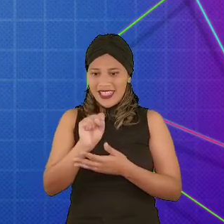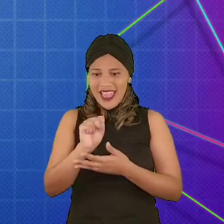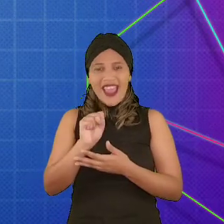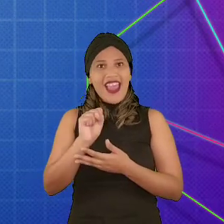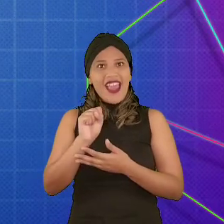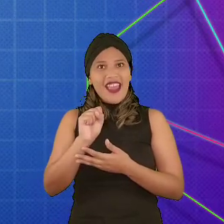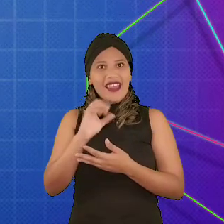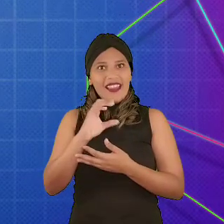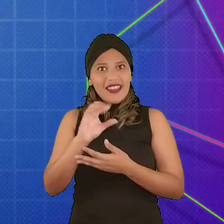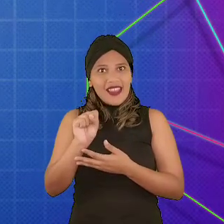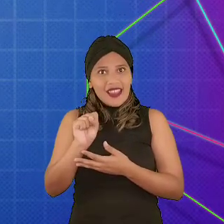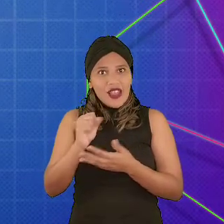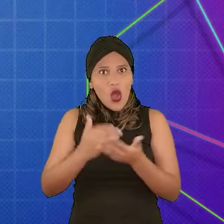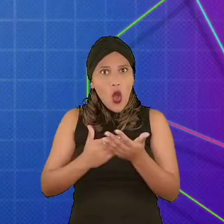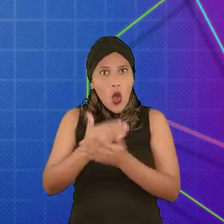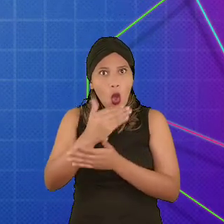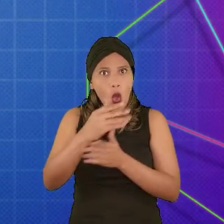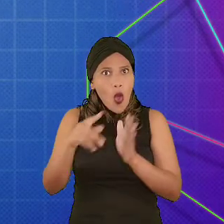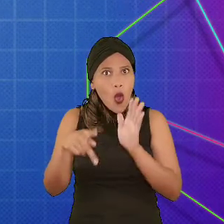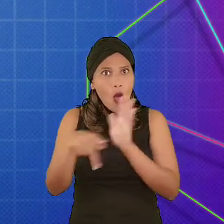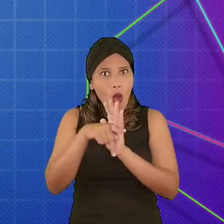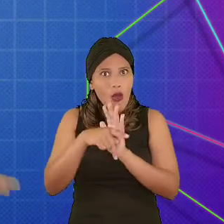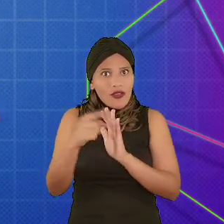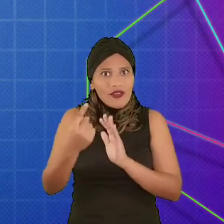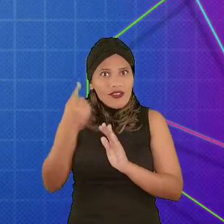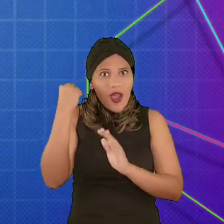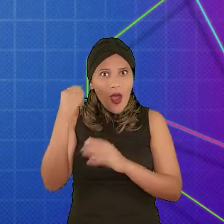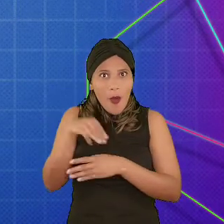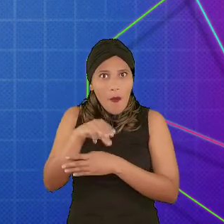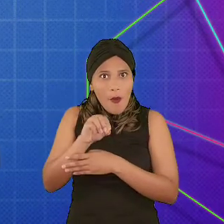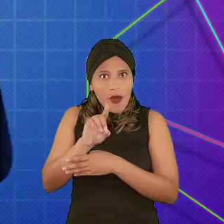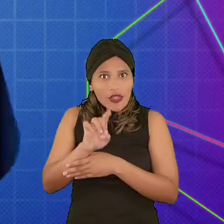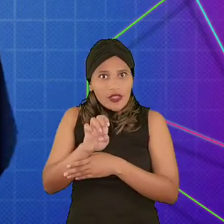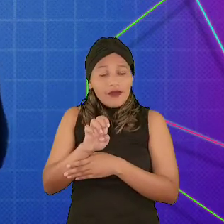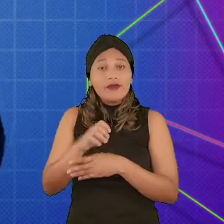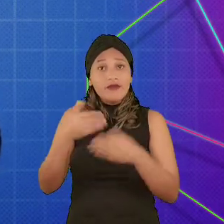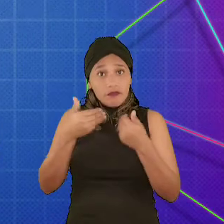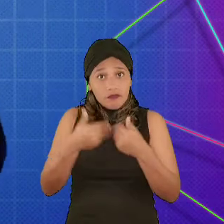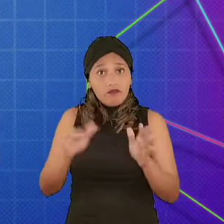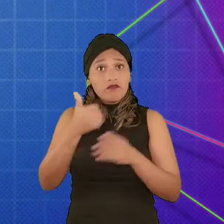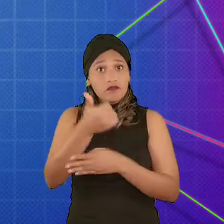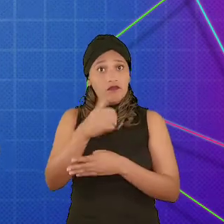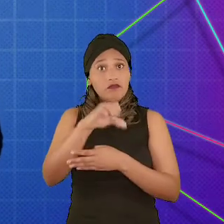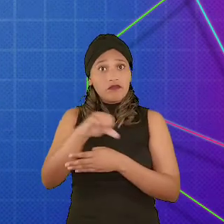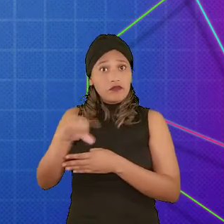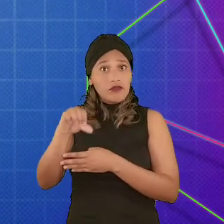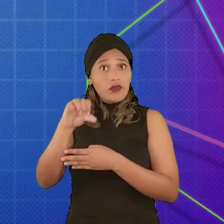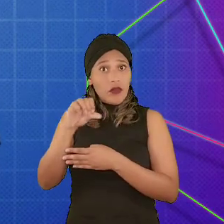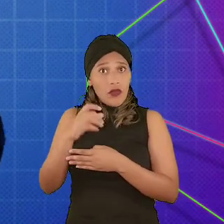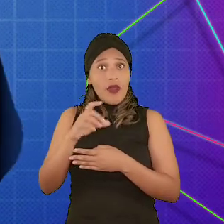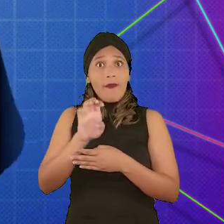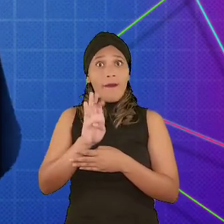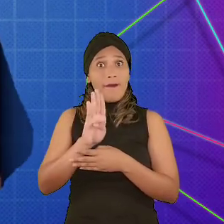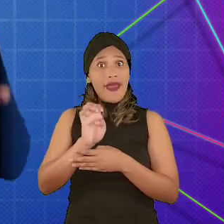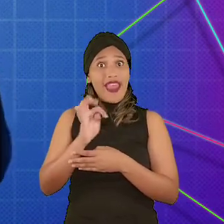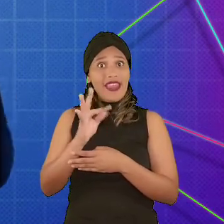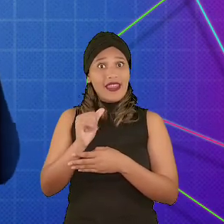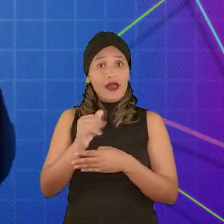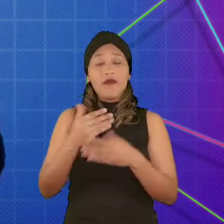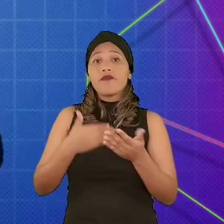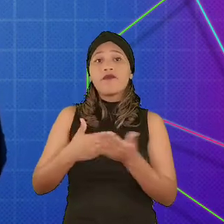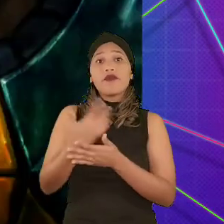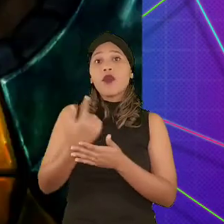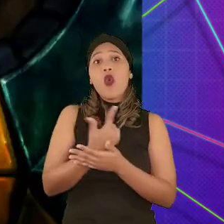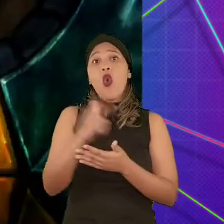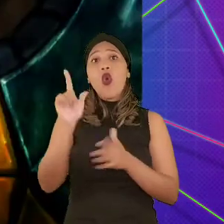surgiu com mod? Pois é, Counter Strike, que foi lançado em 1999 em beta, surgiu a partir do jogo